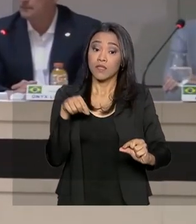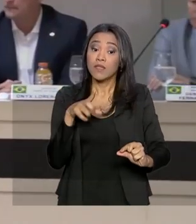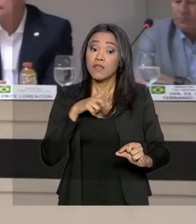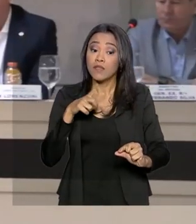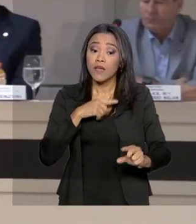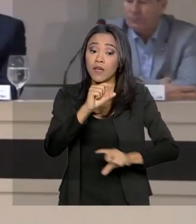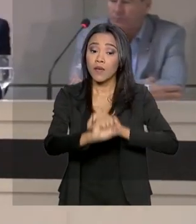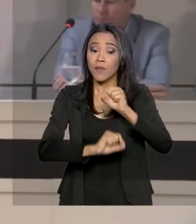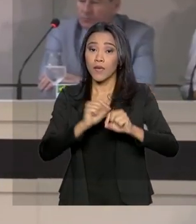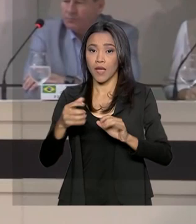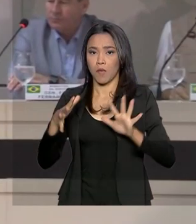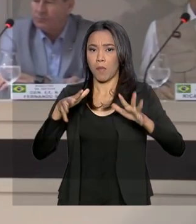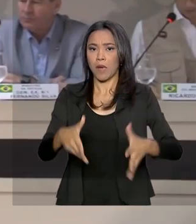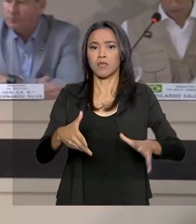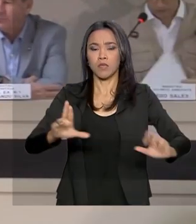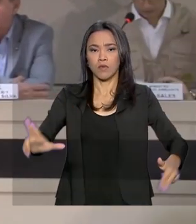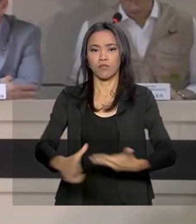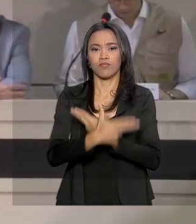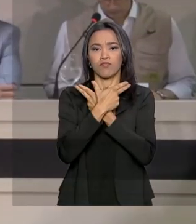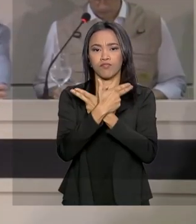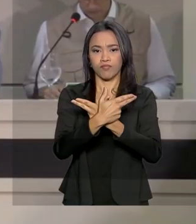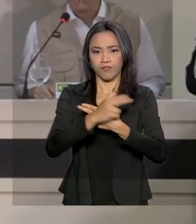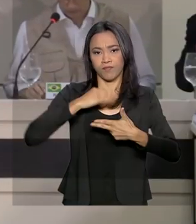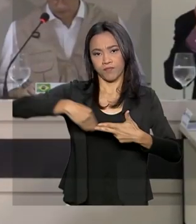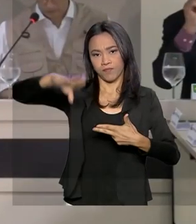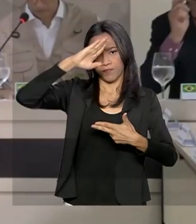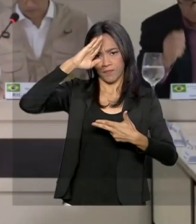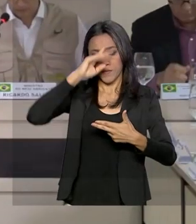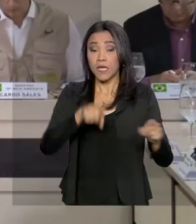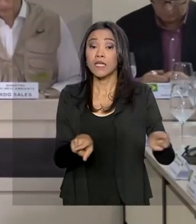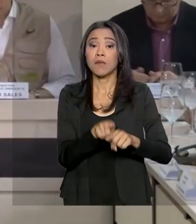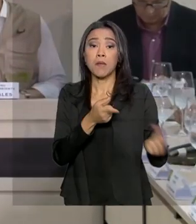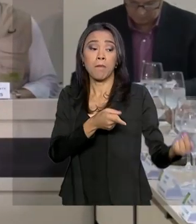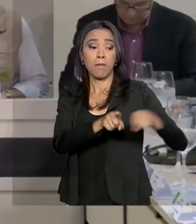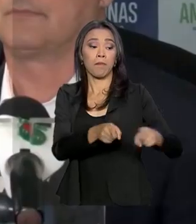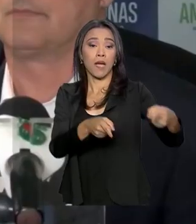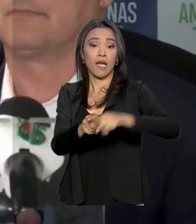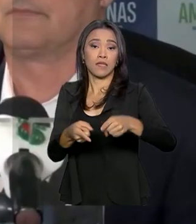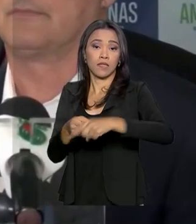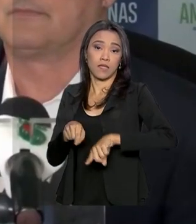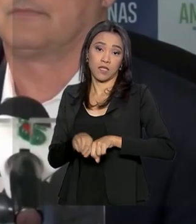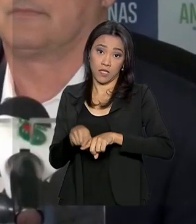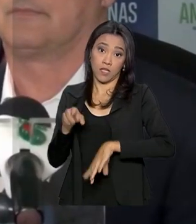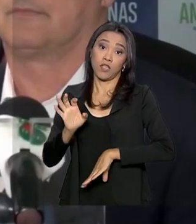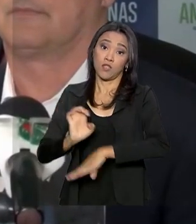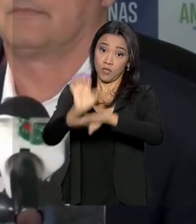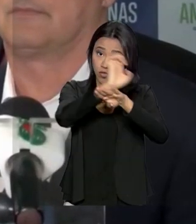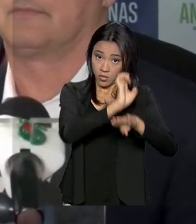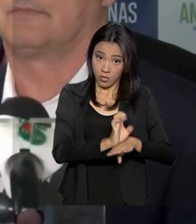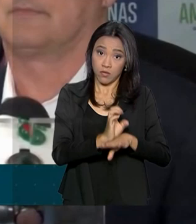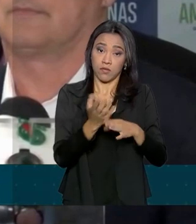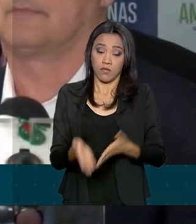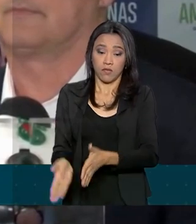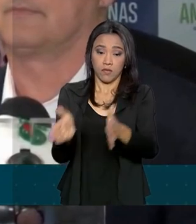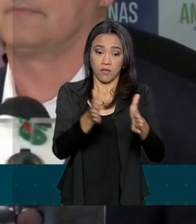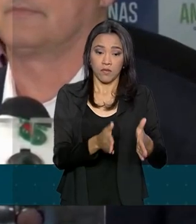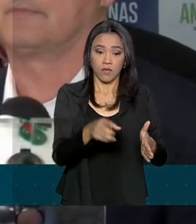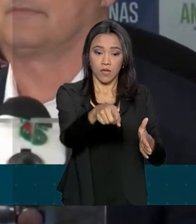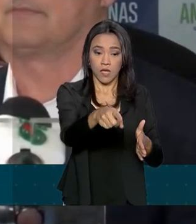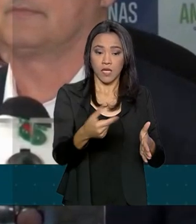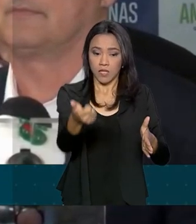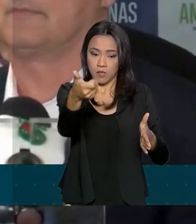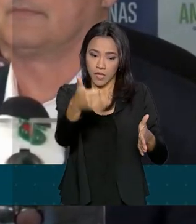com a presença das Forças Armadas e a parceria de governos estaduais. Os últimos números que nós temos referentes